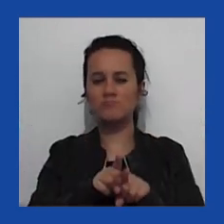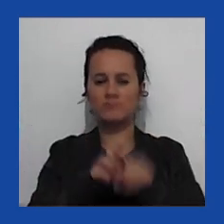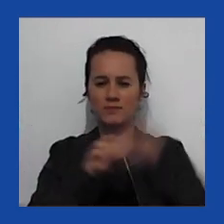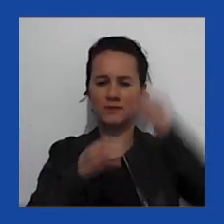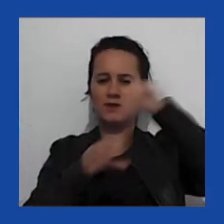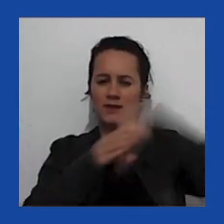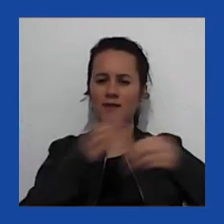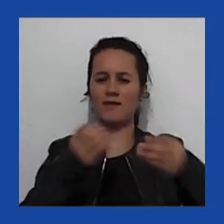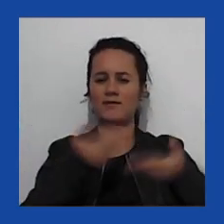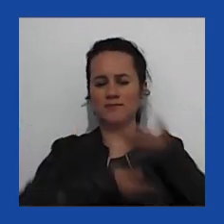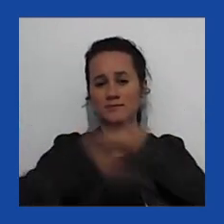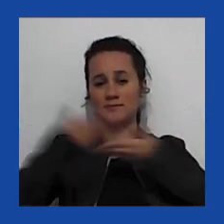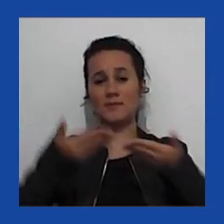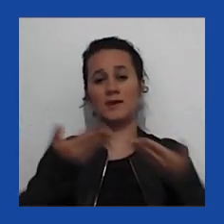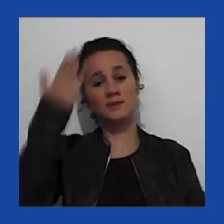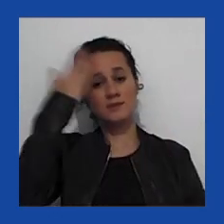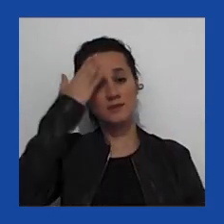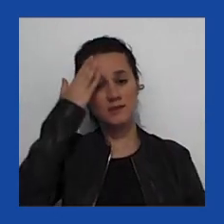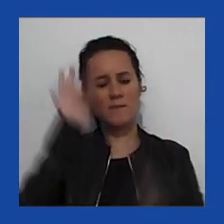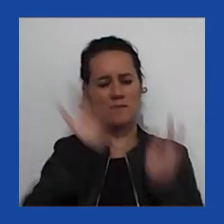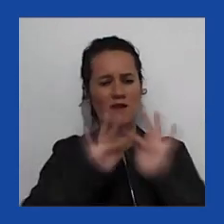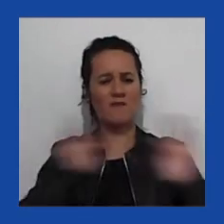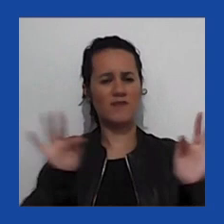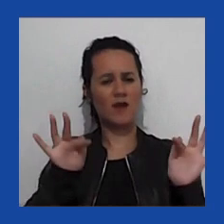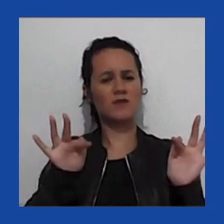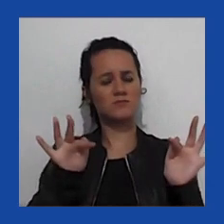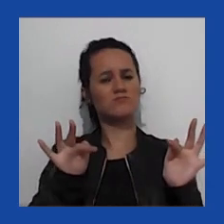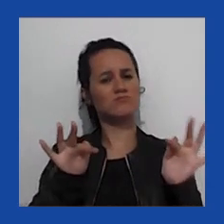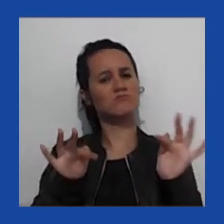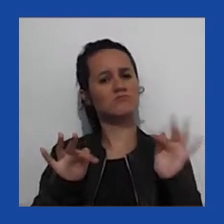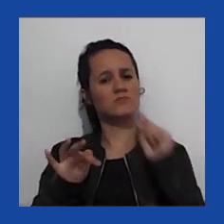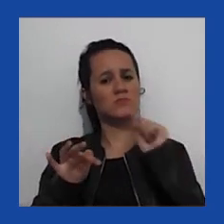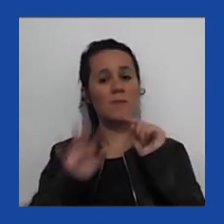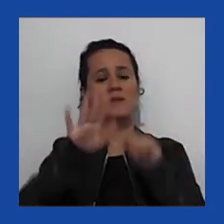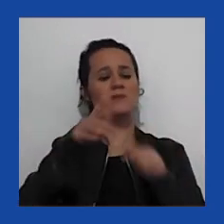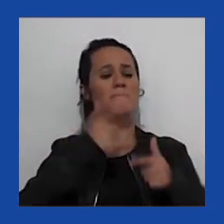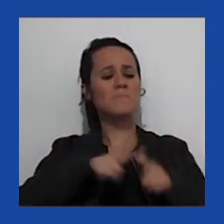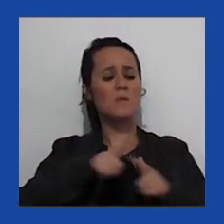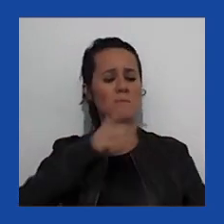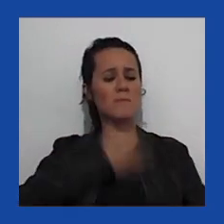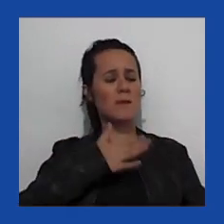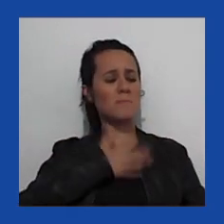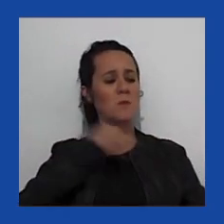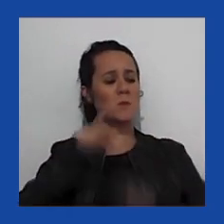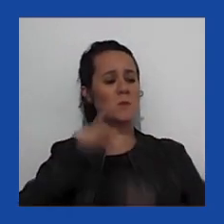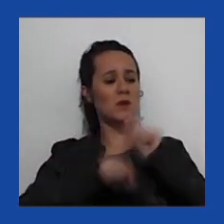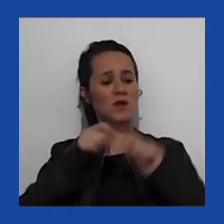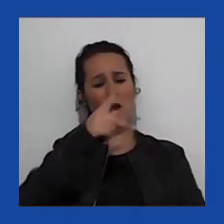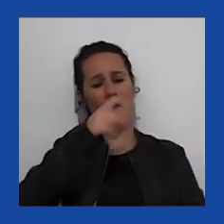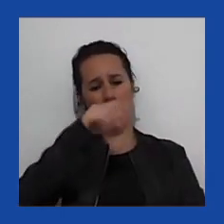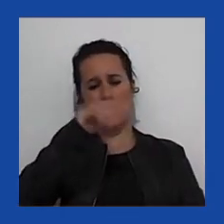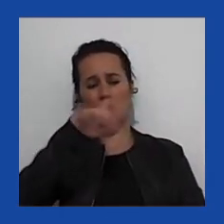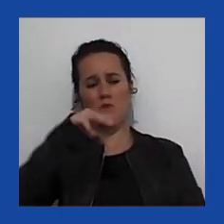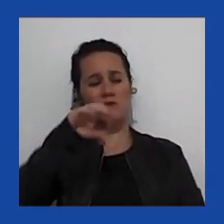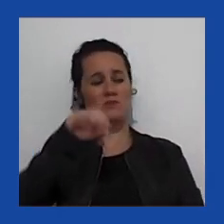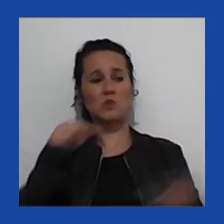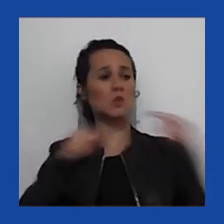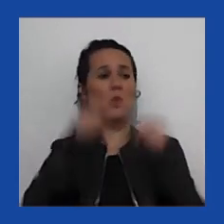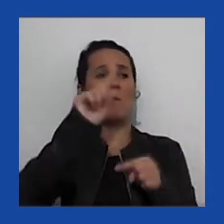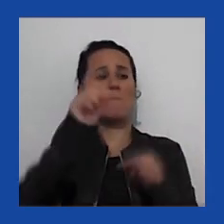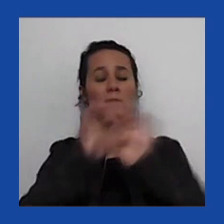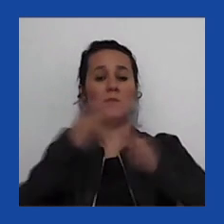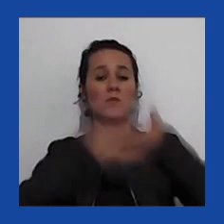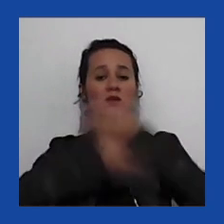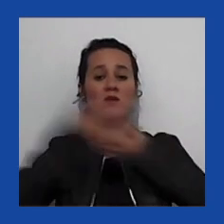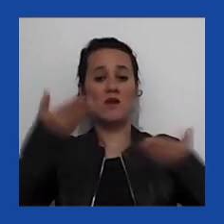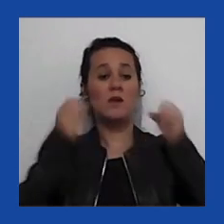Eu concordo em parte com essa frase, mas o problema para mim é que tem populismos que não são democráticos, que vão